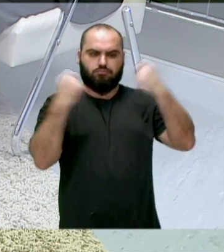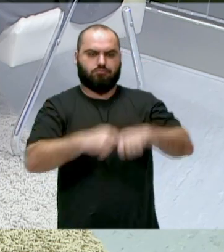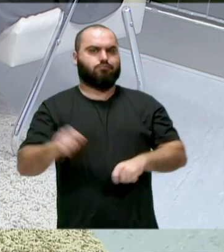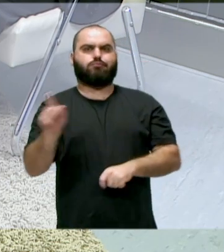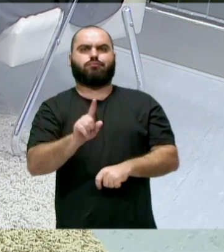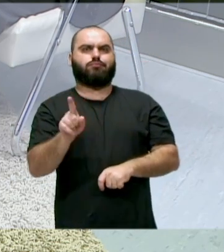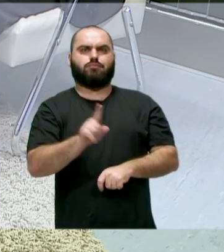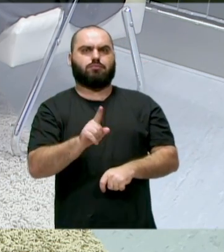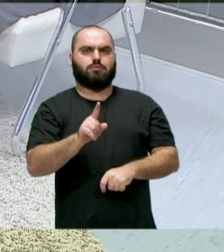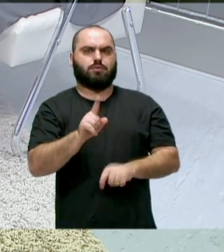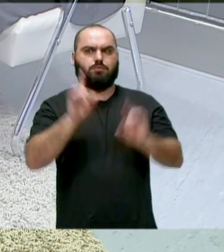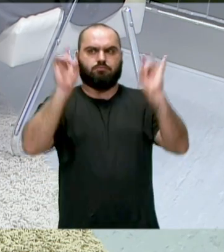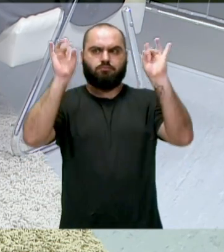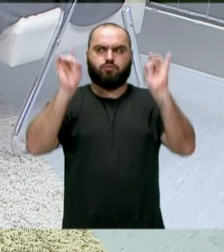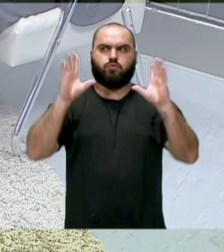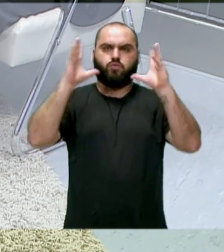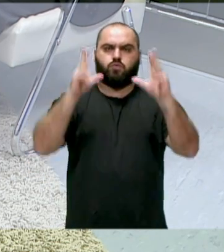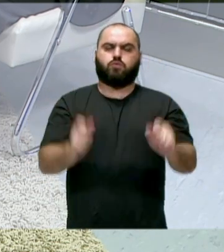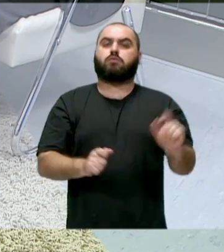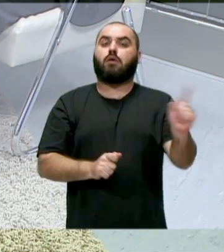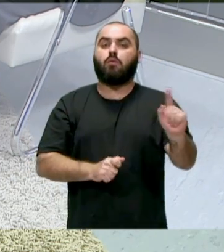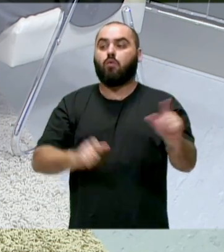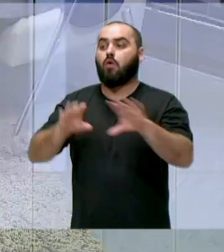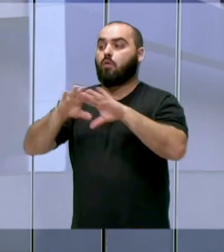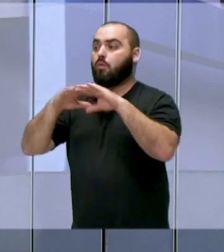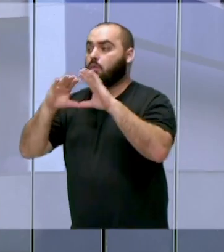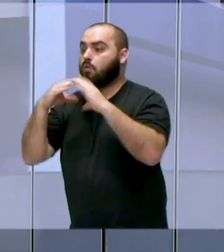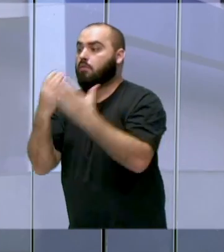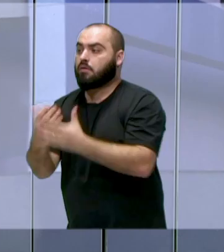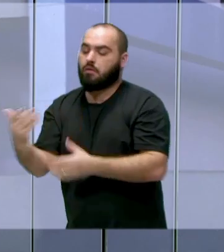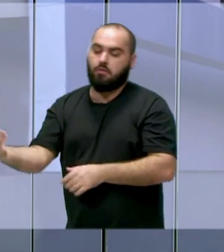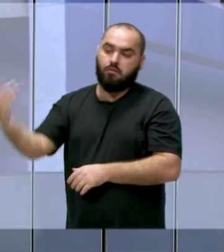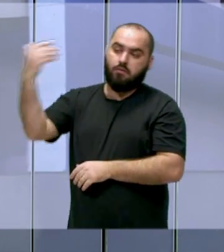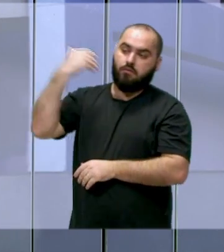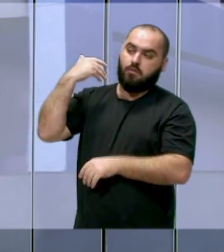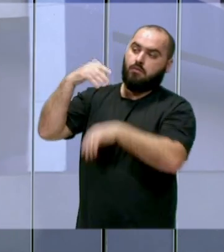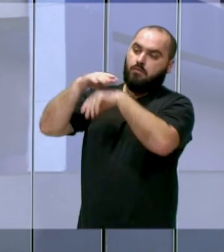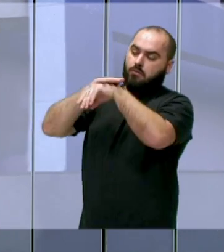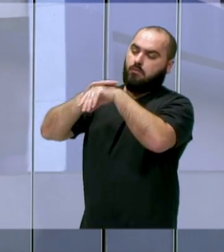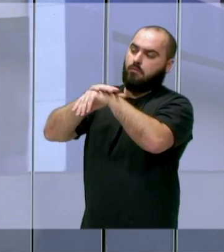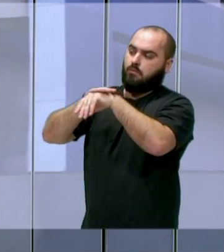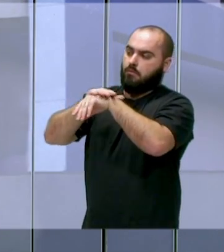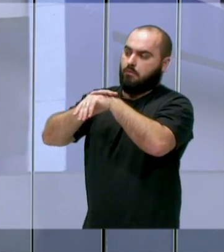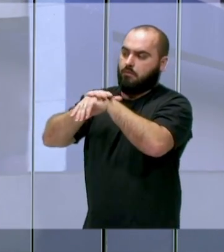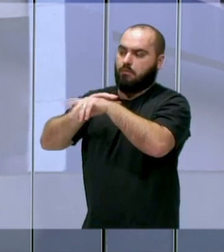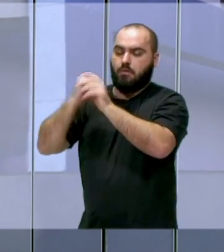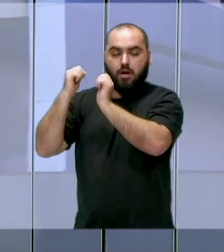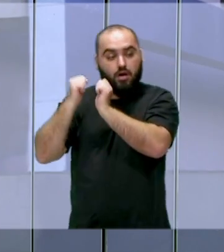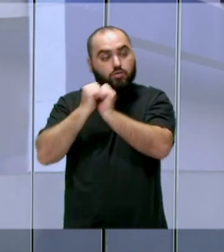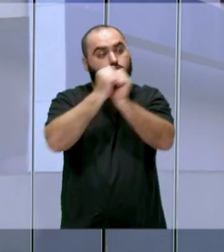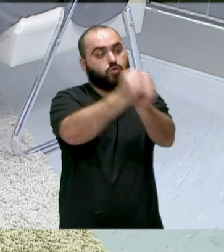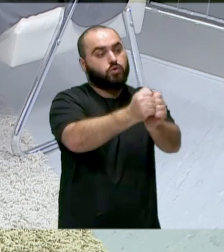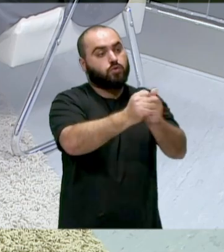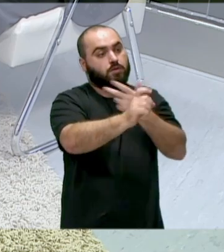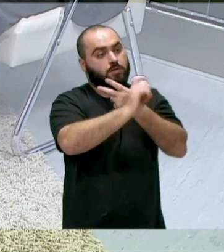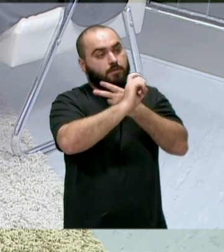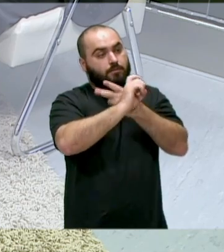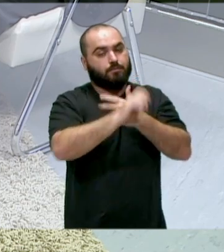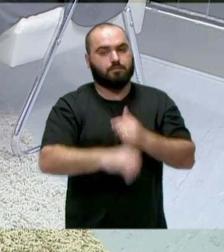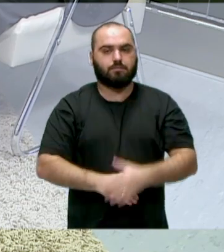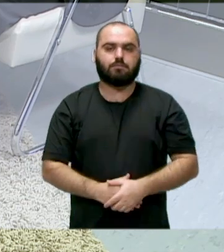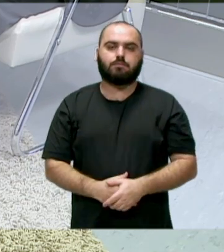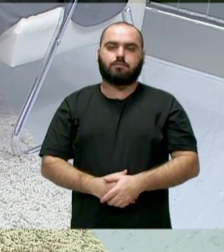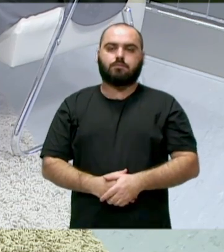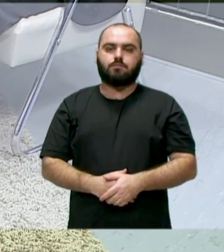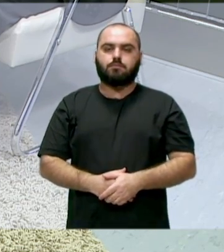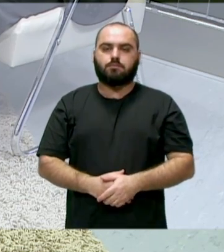ser especialista em tudo. A gente está ali para ouvir a comunidade, ser esse parceiro do Executivo e pensar numa solução. E é isso que a gente está fazendo. Lembrando